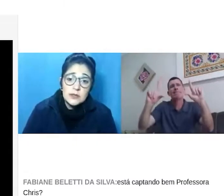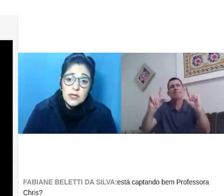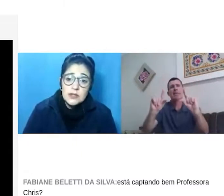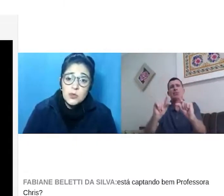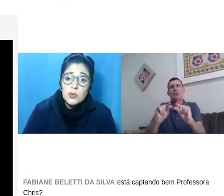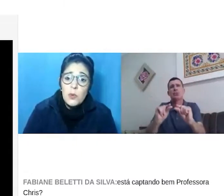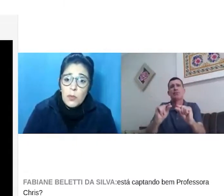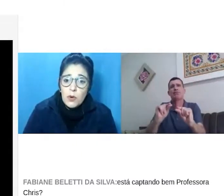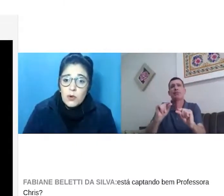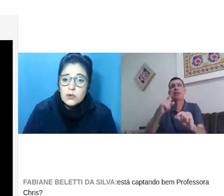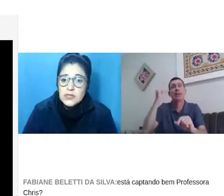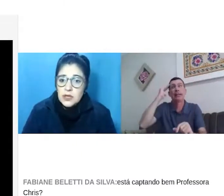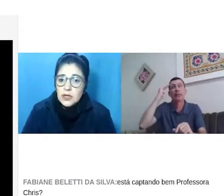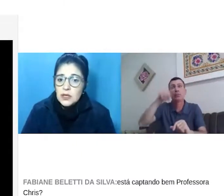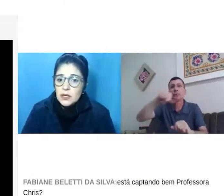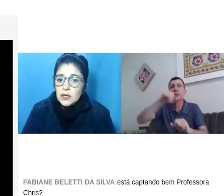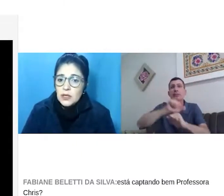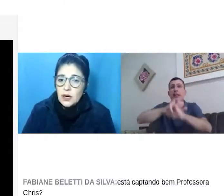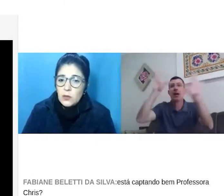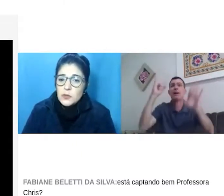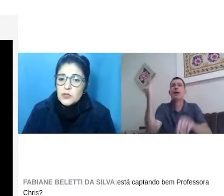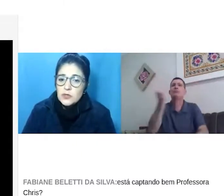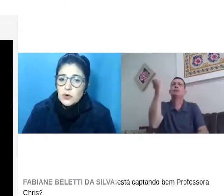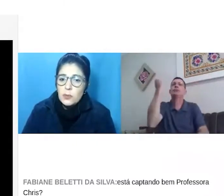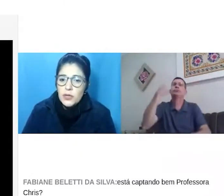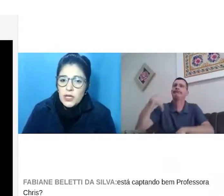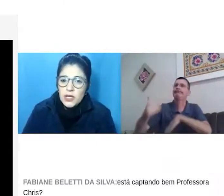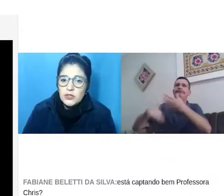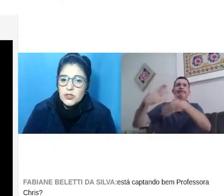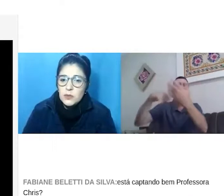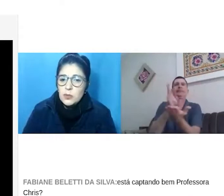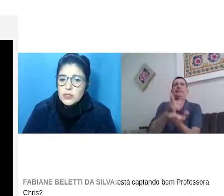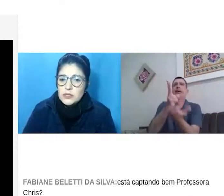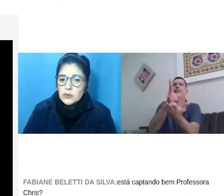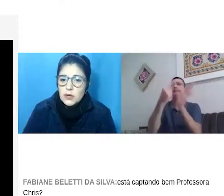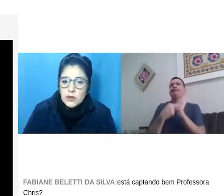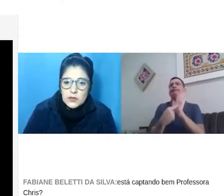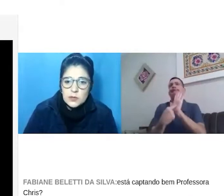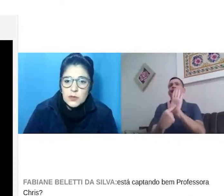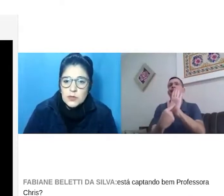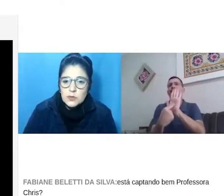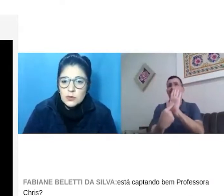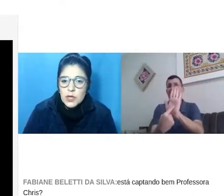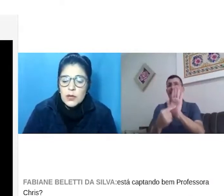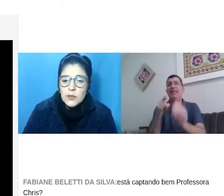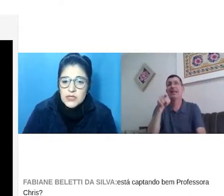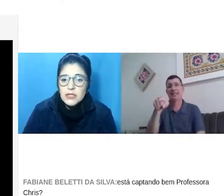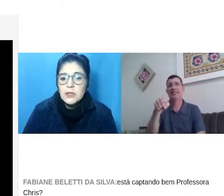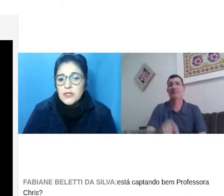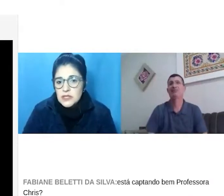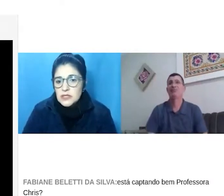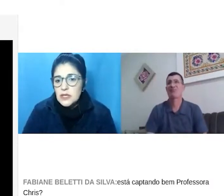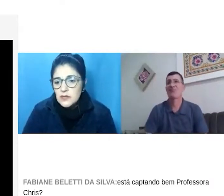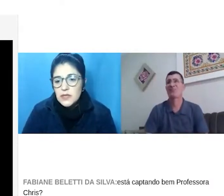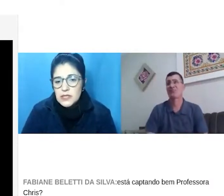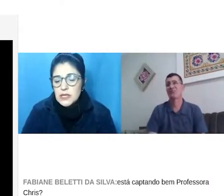diminuindo um pouco, assim. Algumas pessoas já compreendem. Eu tenho uma compreensão melhor sobre o assunto. Mas ainda